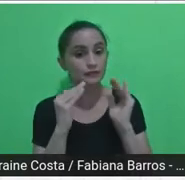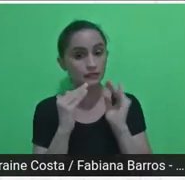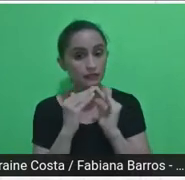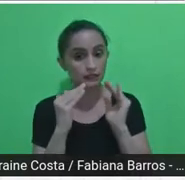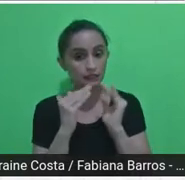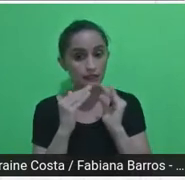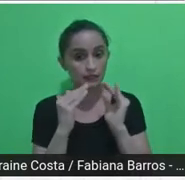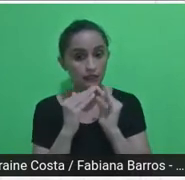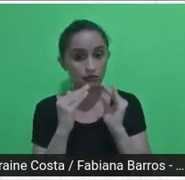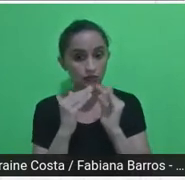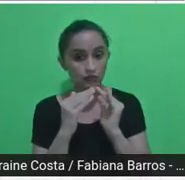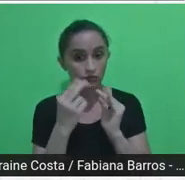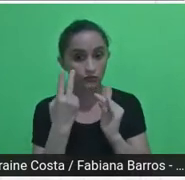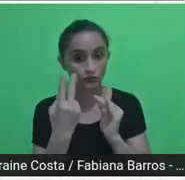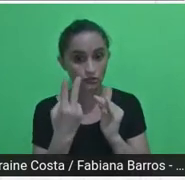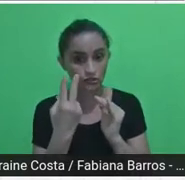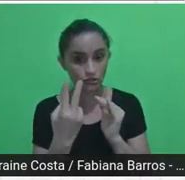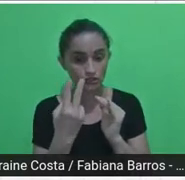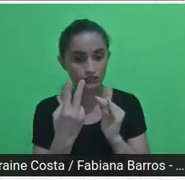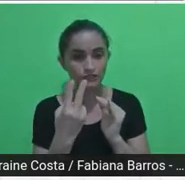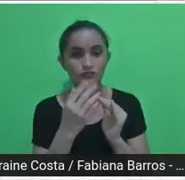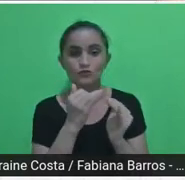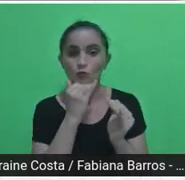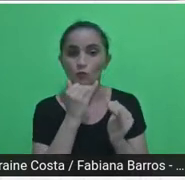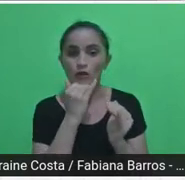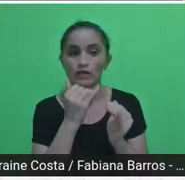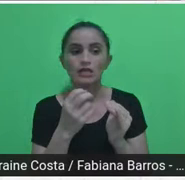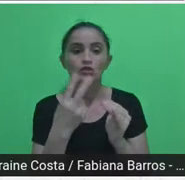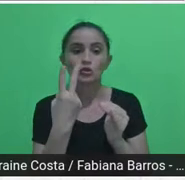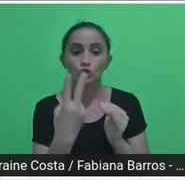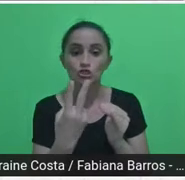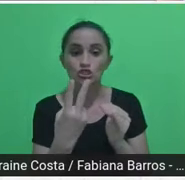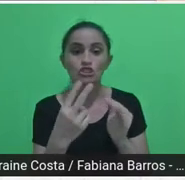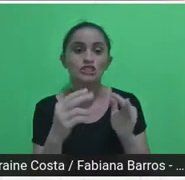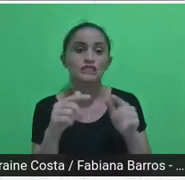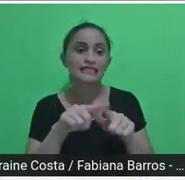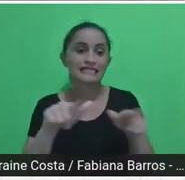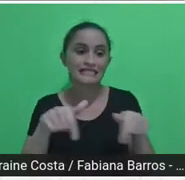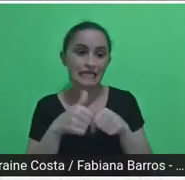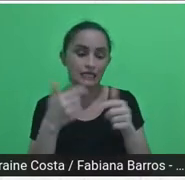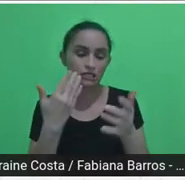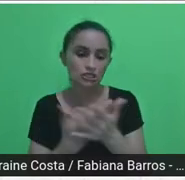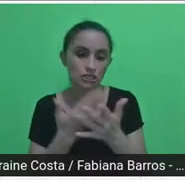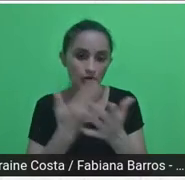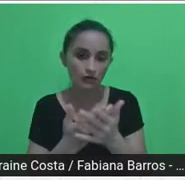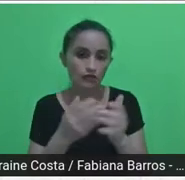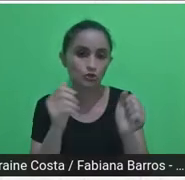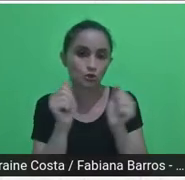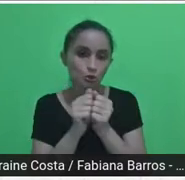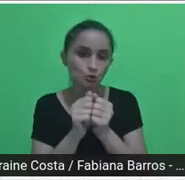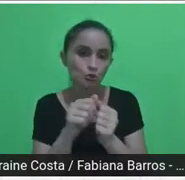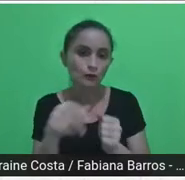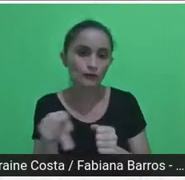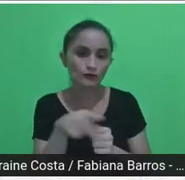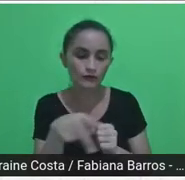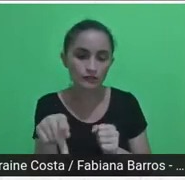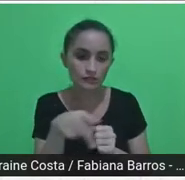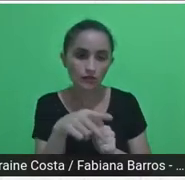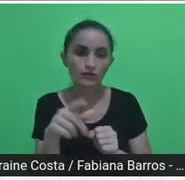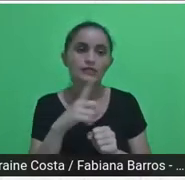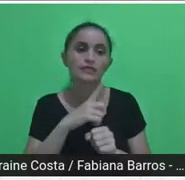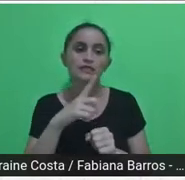basicamente 12 docentes e inúmeros convidados, depois pontualmente, e tutores